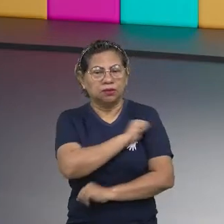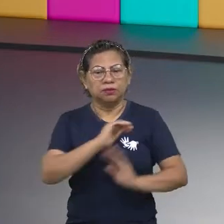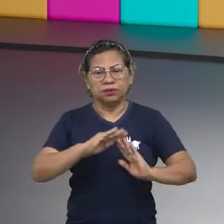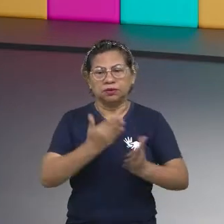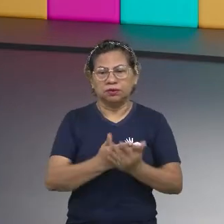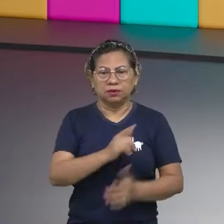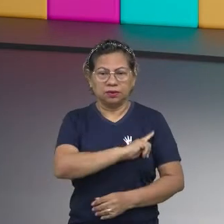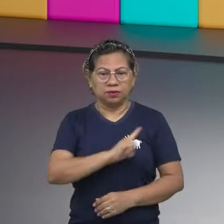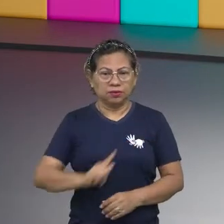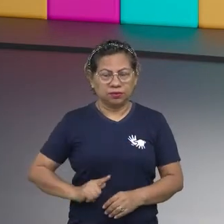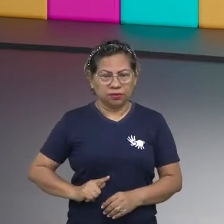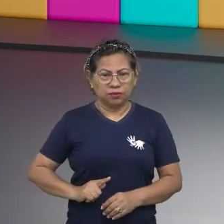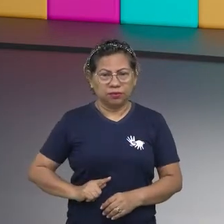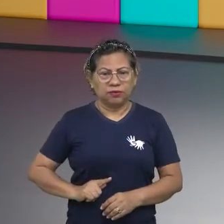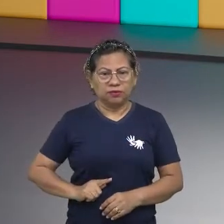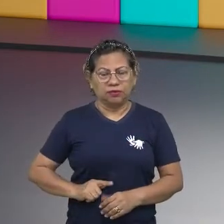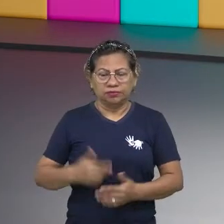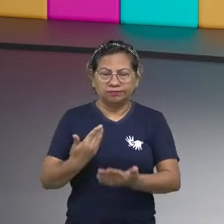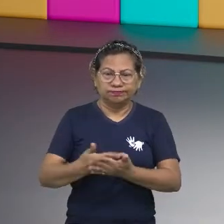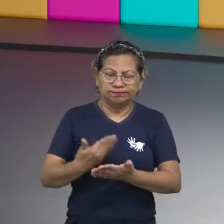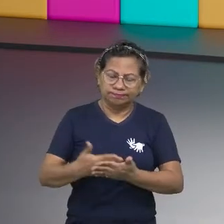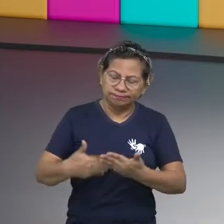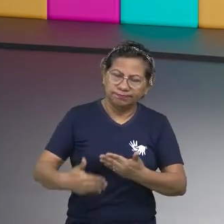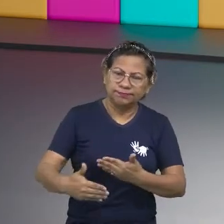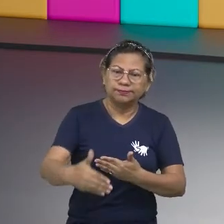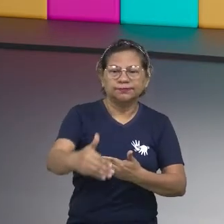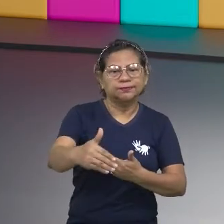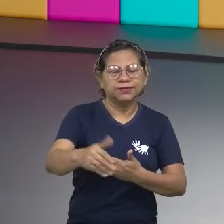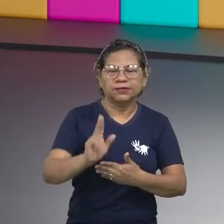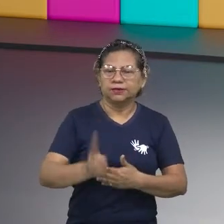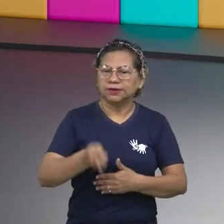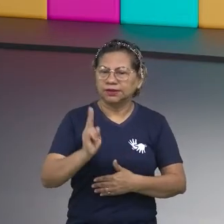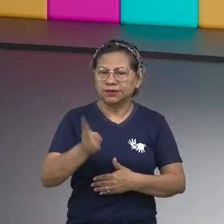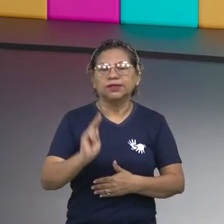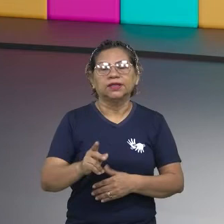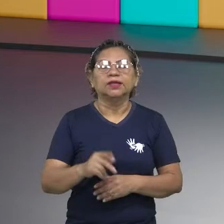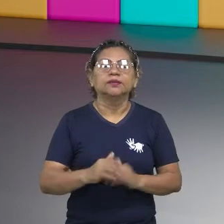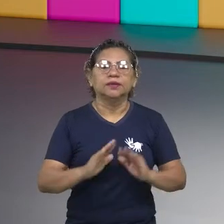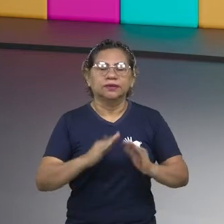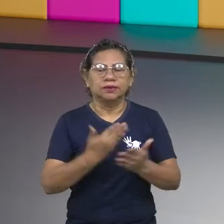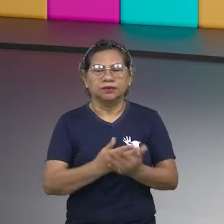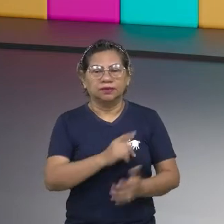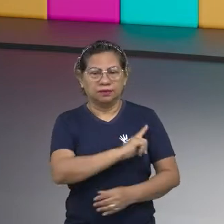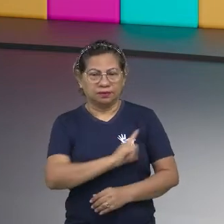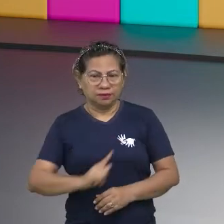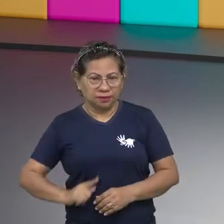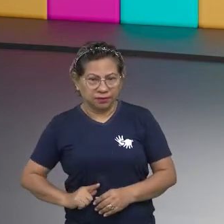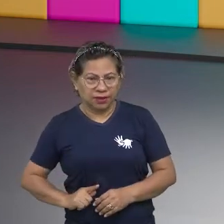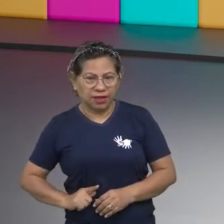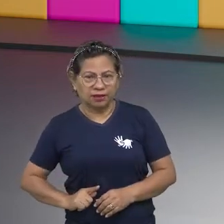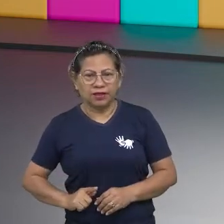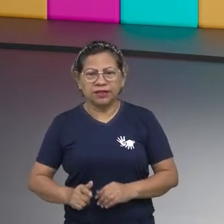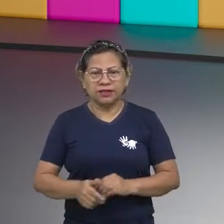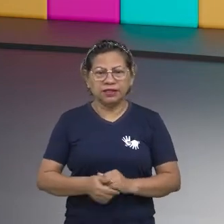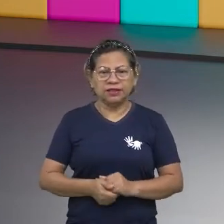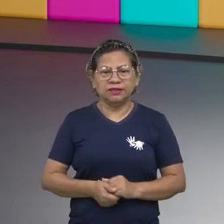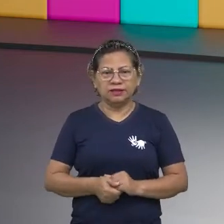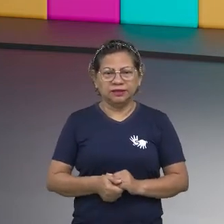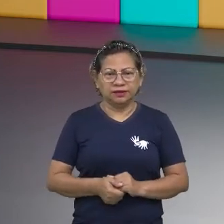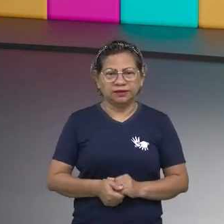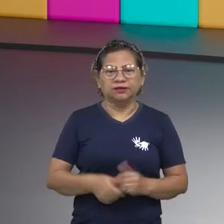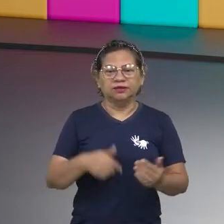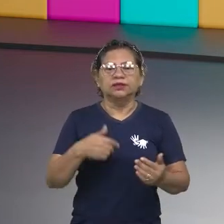Fiz todo o meu ensino na escola pública. Estudei no Major Silva Coitinho, no Milbus Bizerra de Araújo